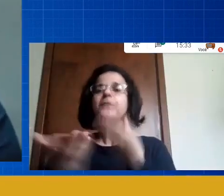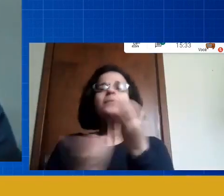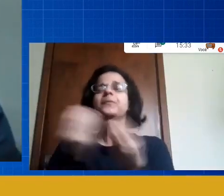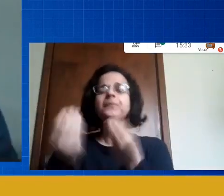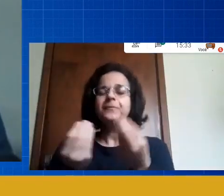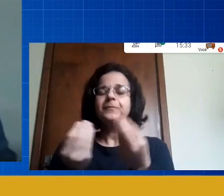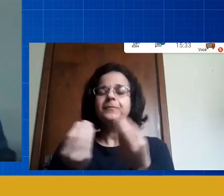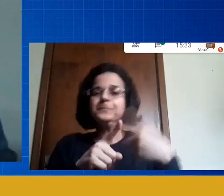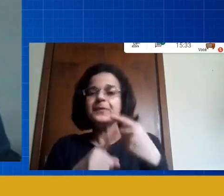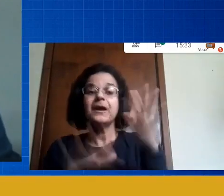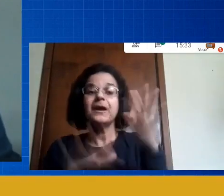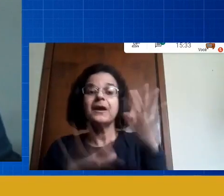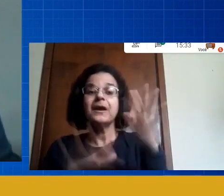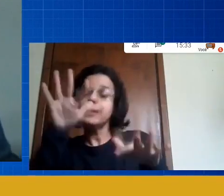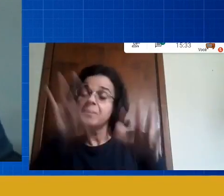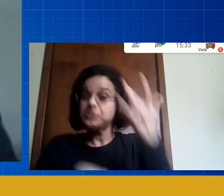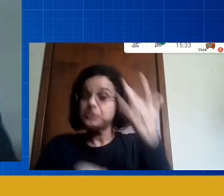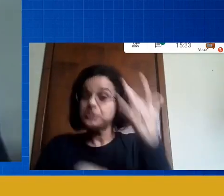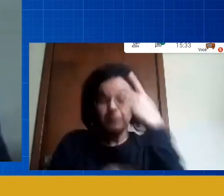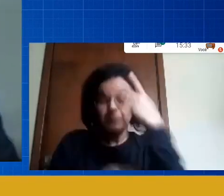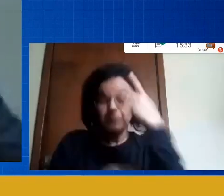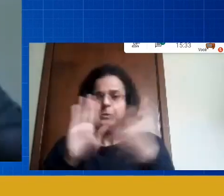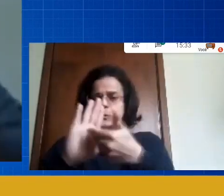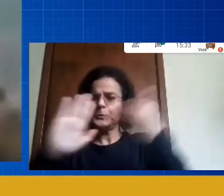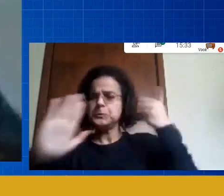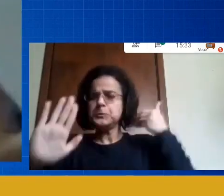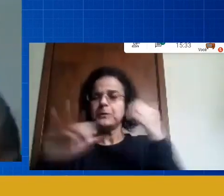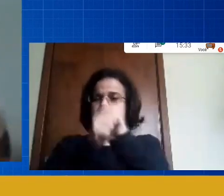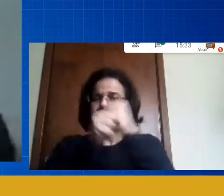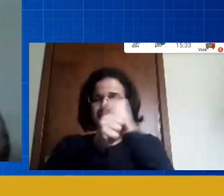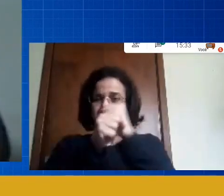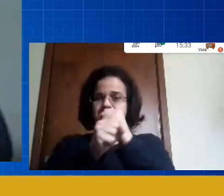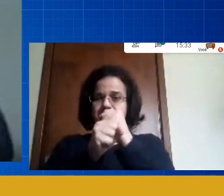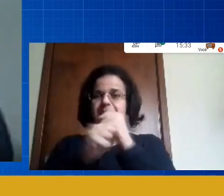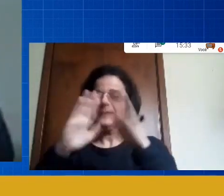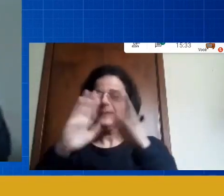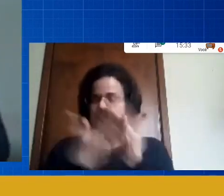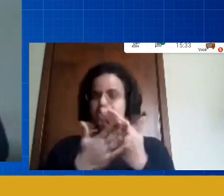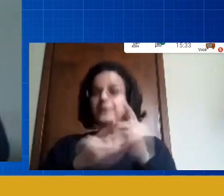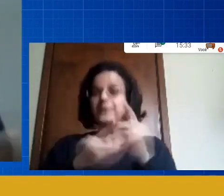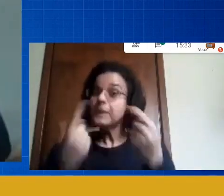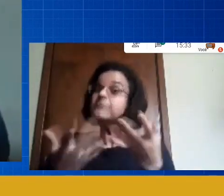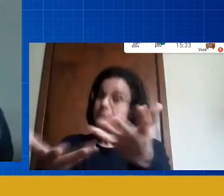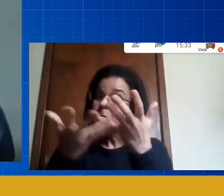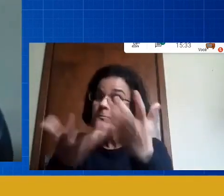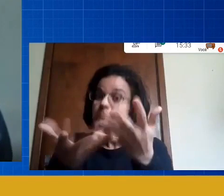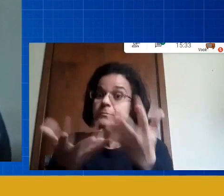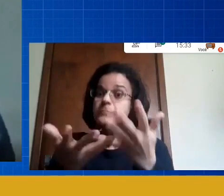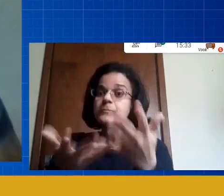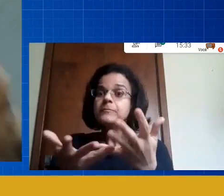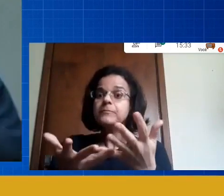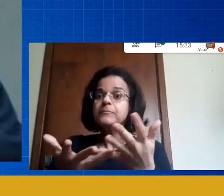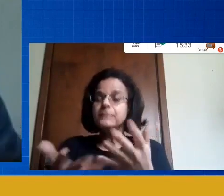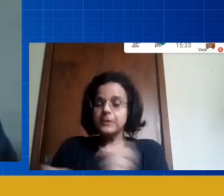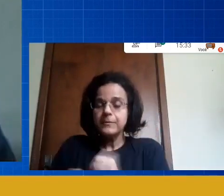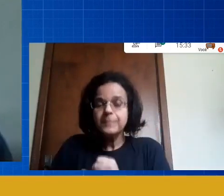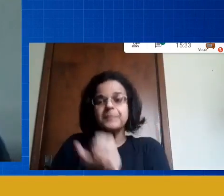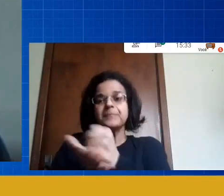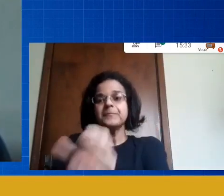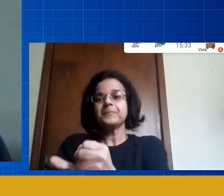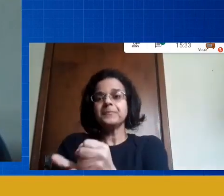conhecimento por estarem muito tempo fora da escola aquela coisa mas eles estão tentando buscar e ajudar os filhos buscar